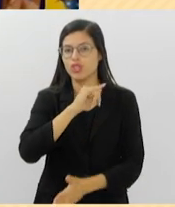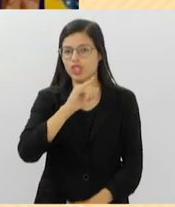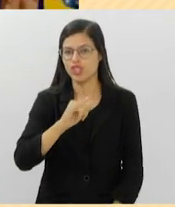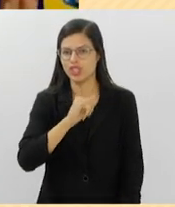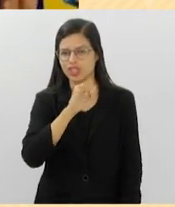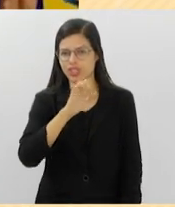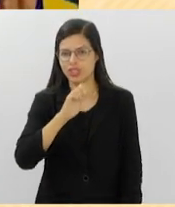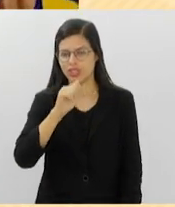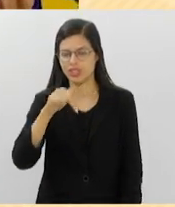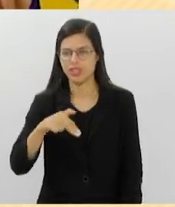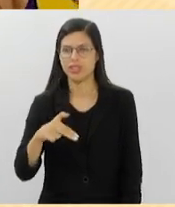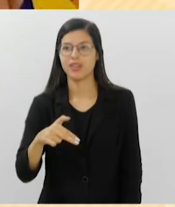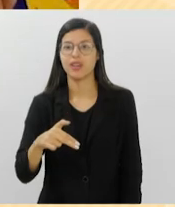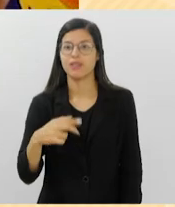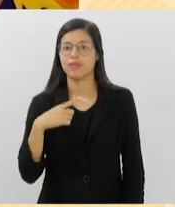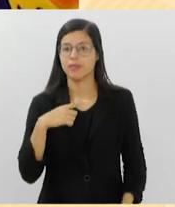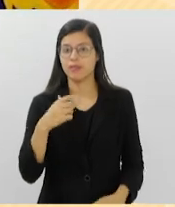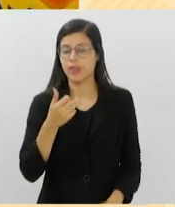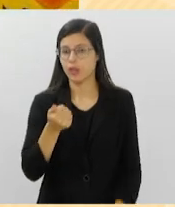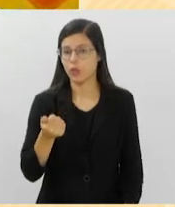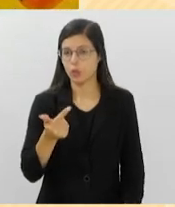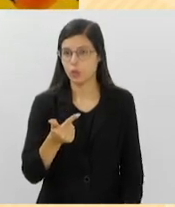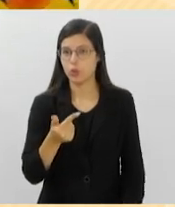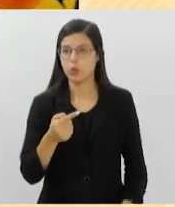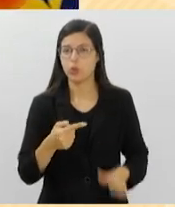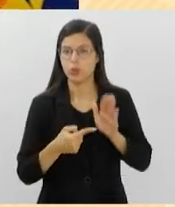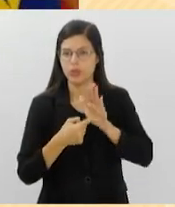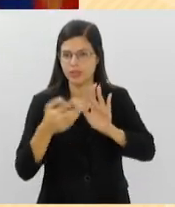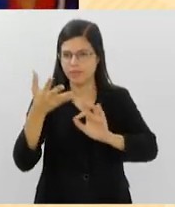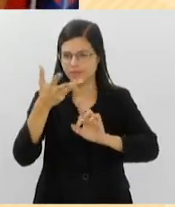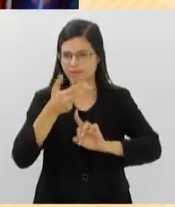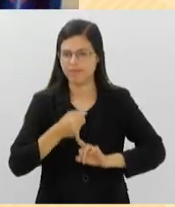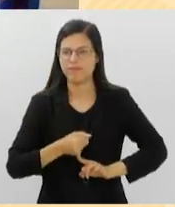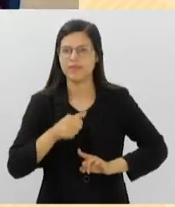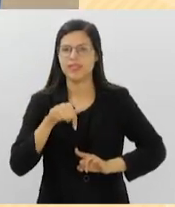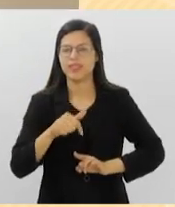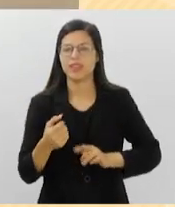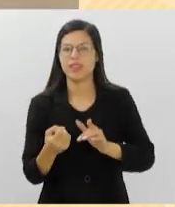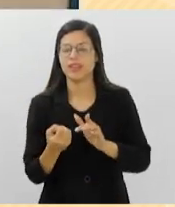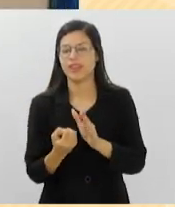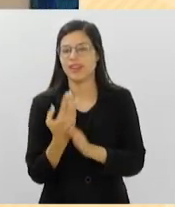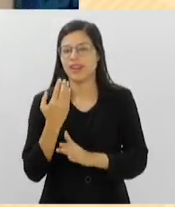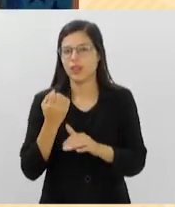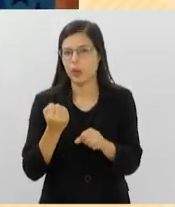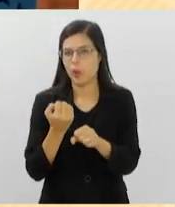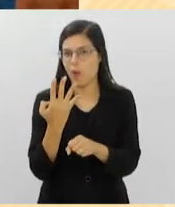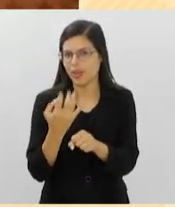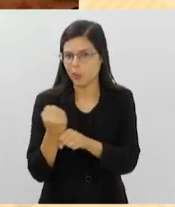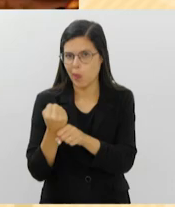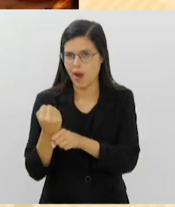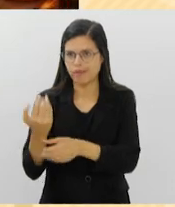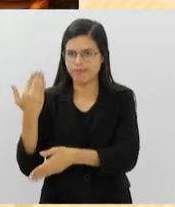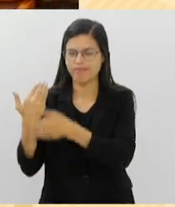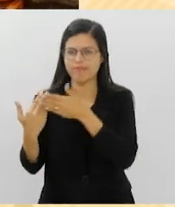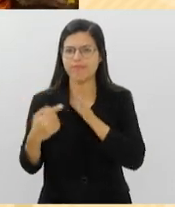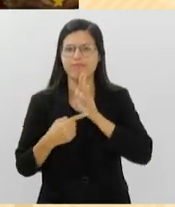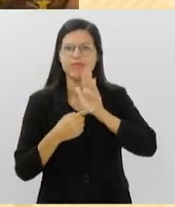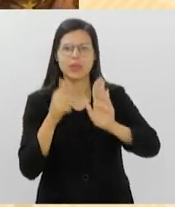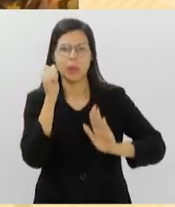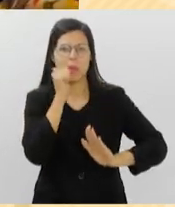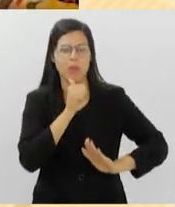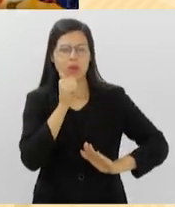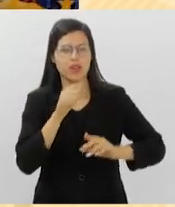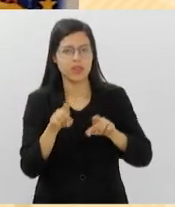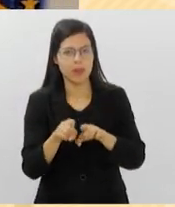exposição conta com doze obras inéditas do artista, criadas nos últimos quatro anos, explorando o feminino e questões de